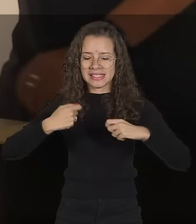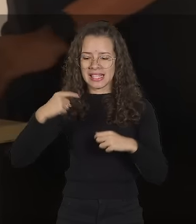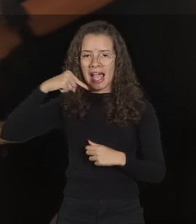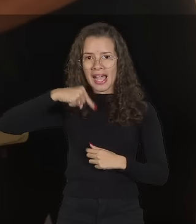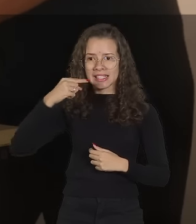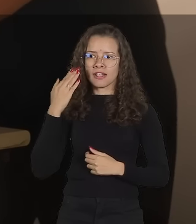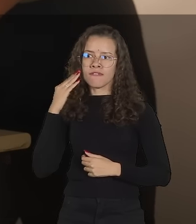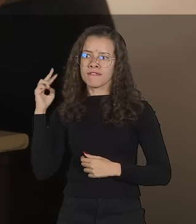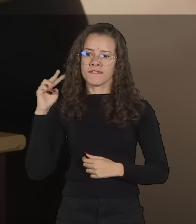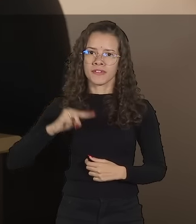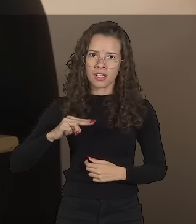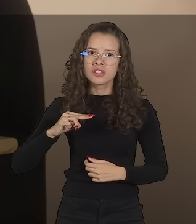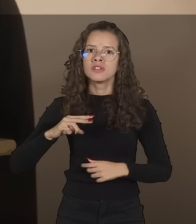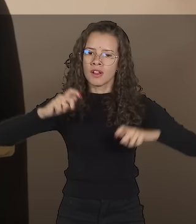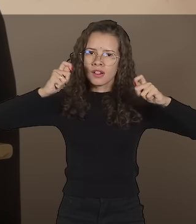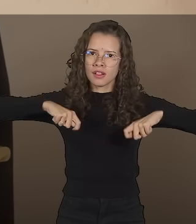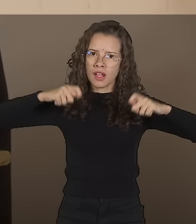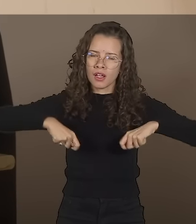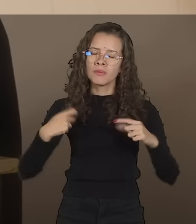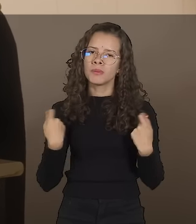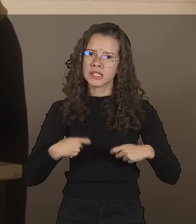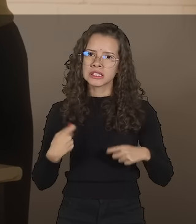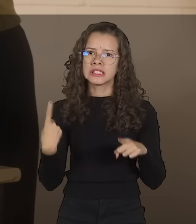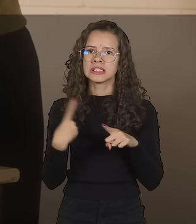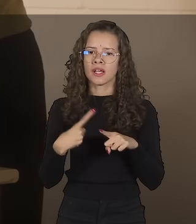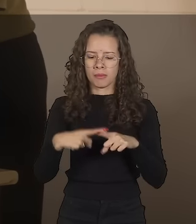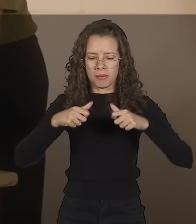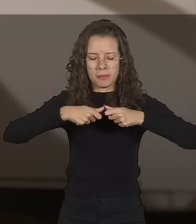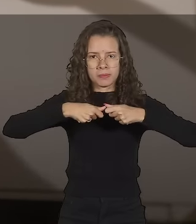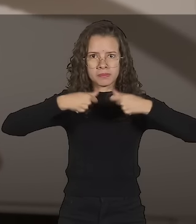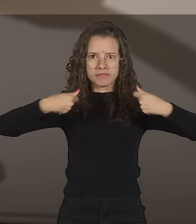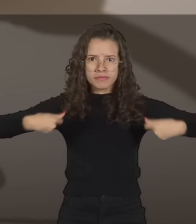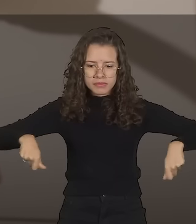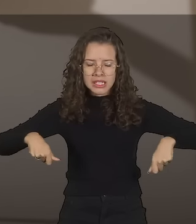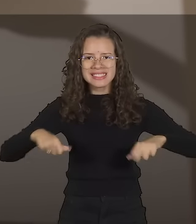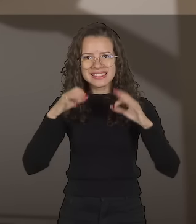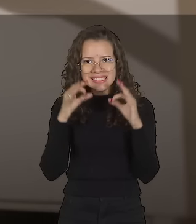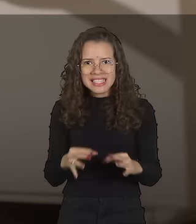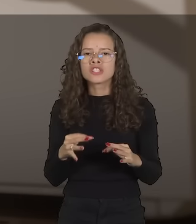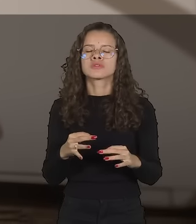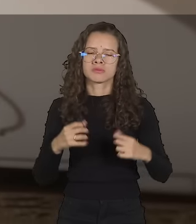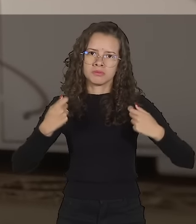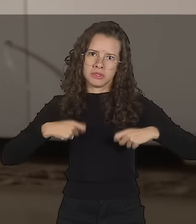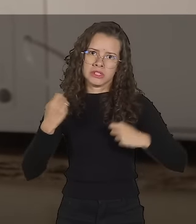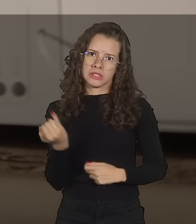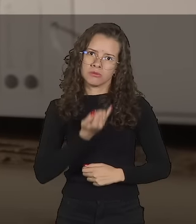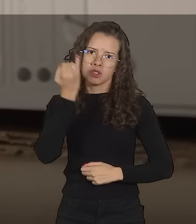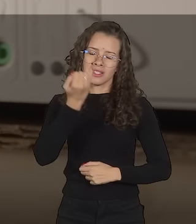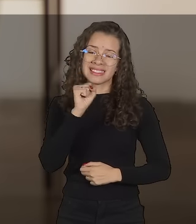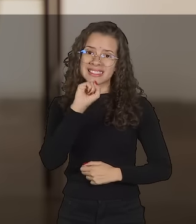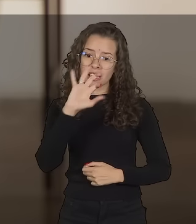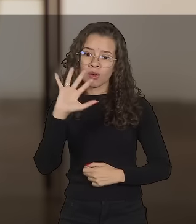que a parte de trás da urna fique visível para a mesa receptora e ainda confira se os lacres estão bem afixados e rubricados.